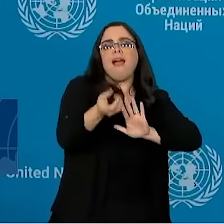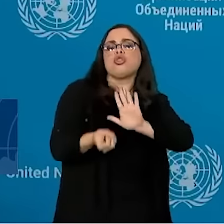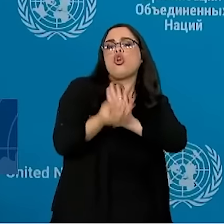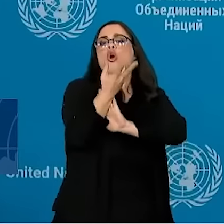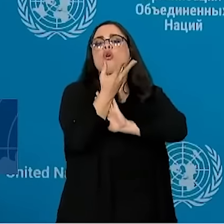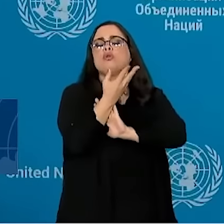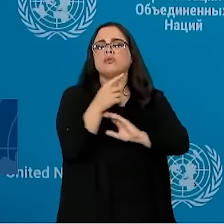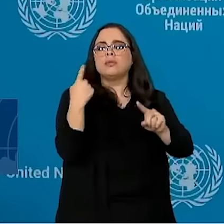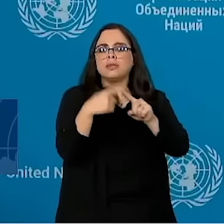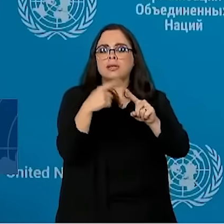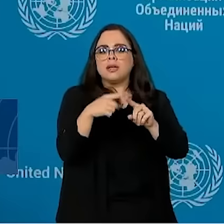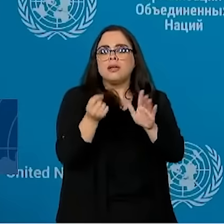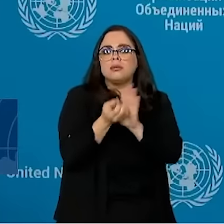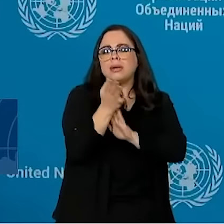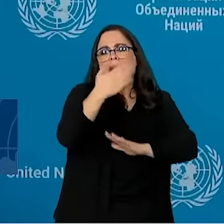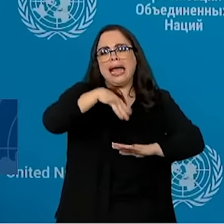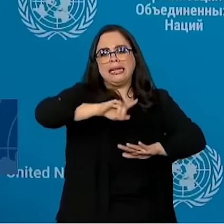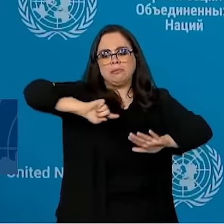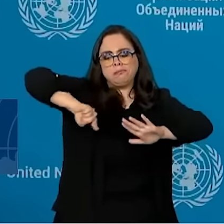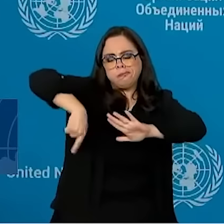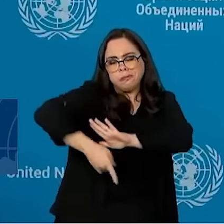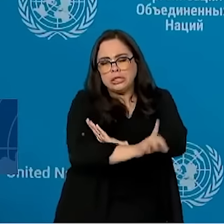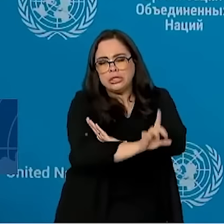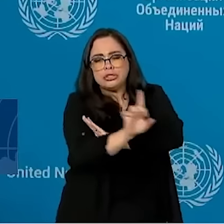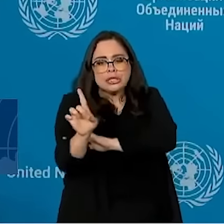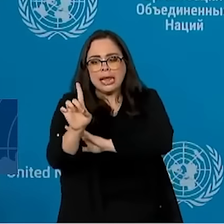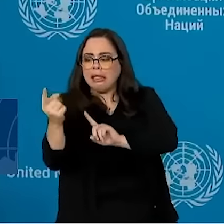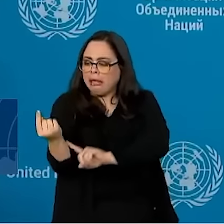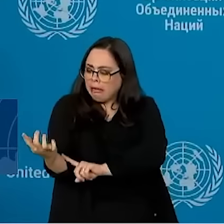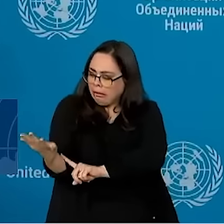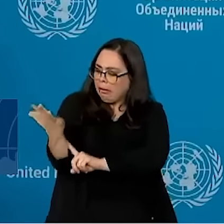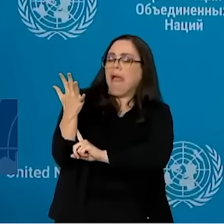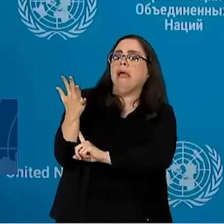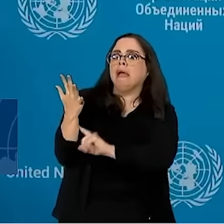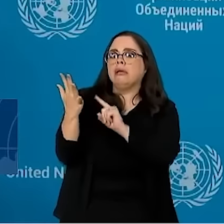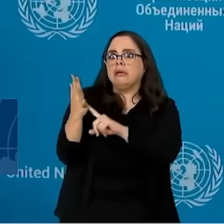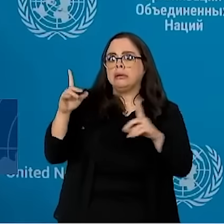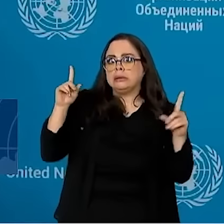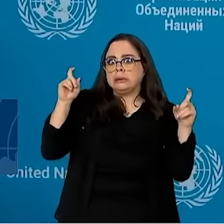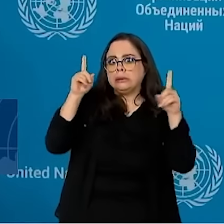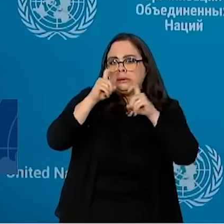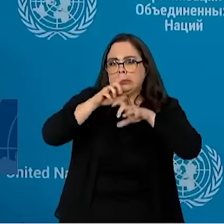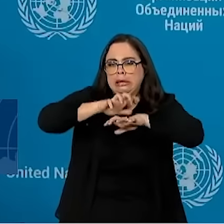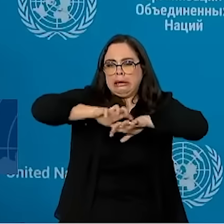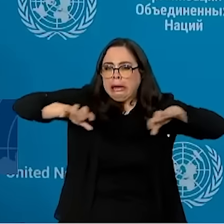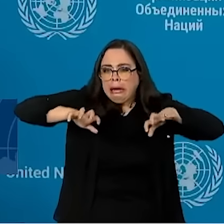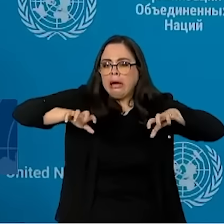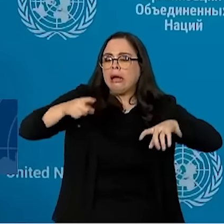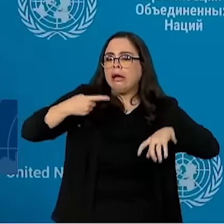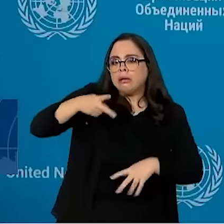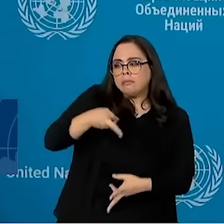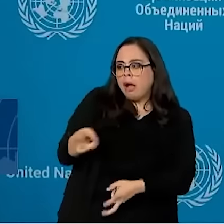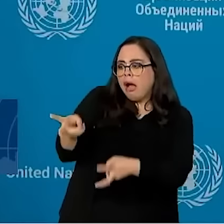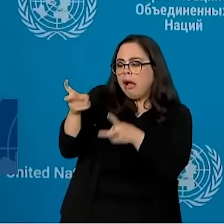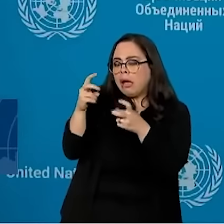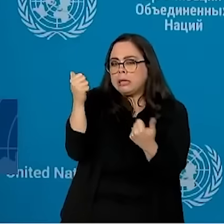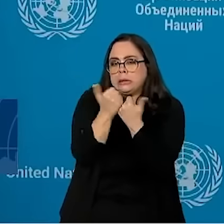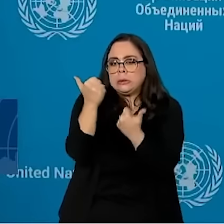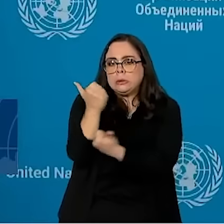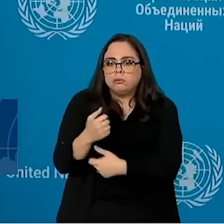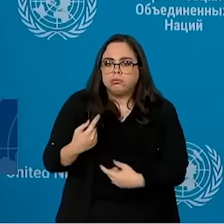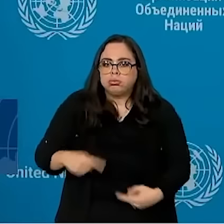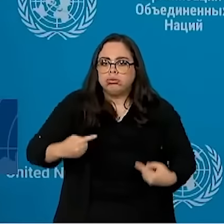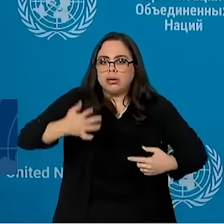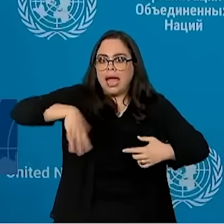o surgimento da extrema-direita, sabe, esse extremismo que nós estamos vendo, sabe, com suporte muito